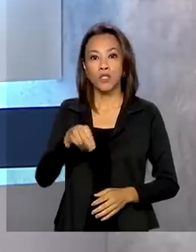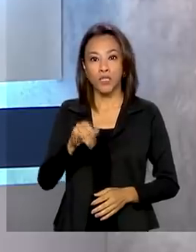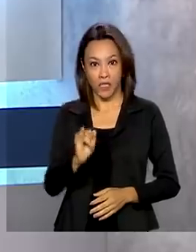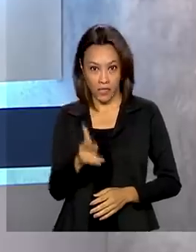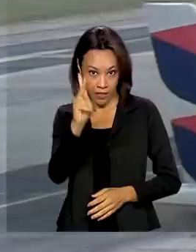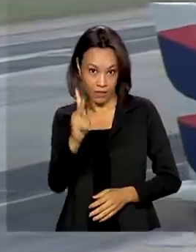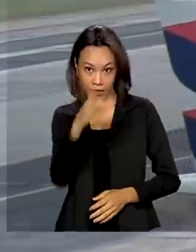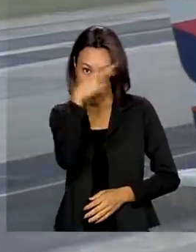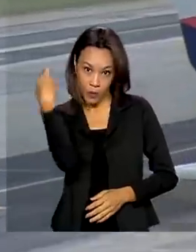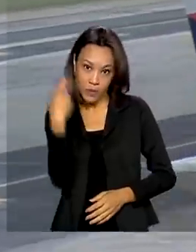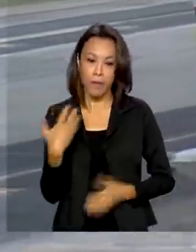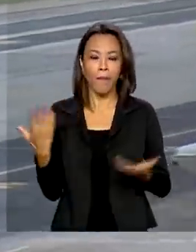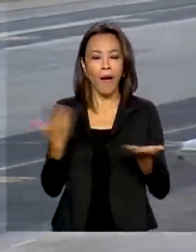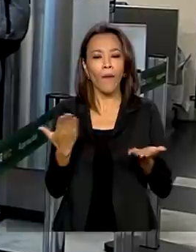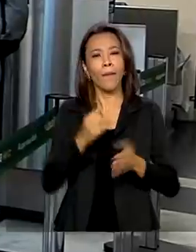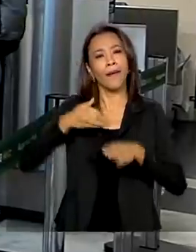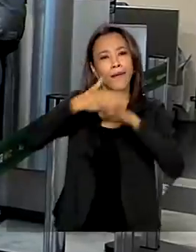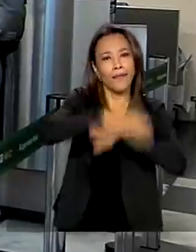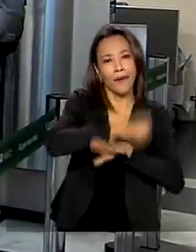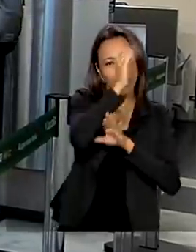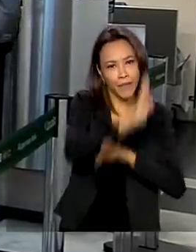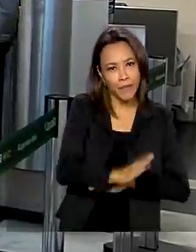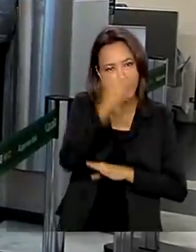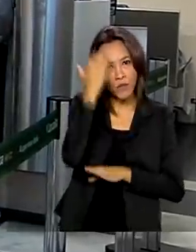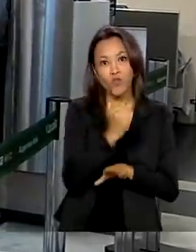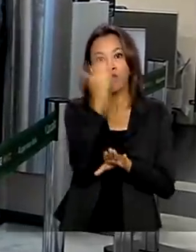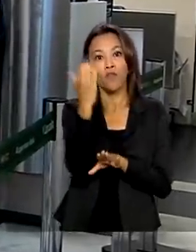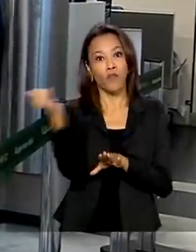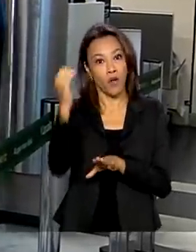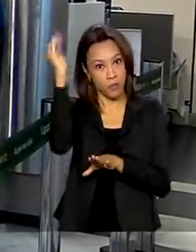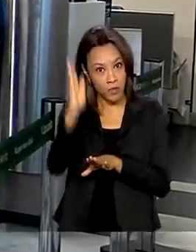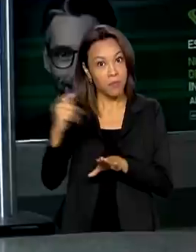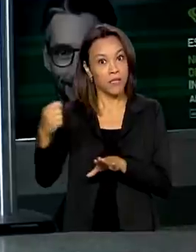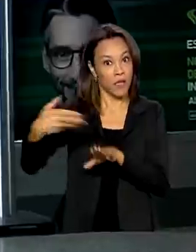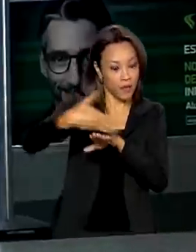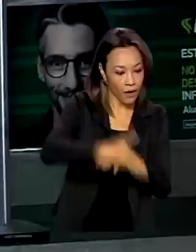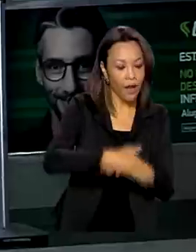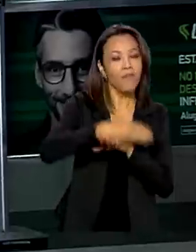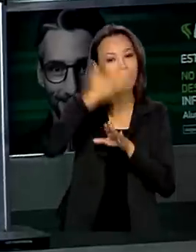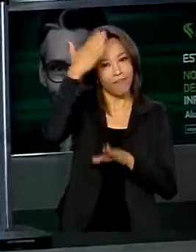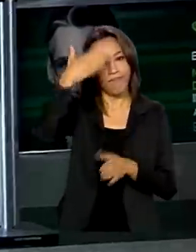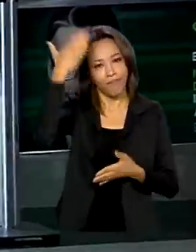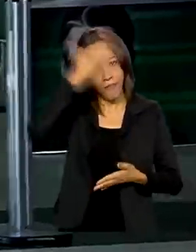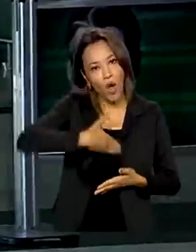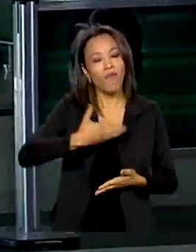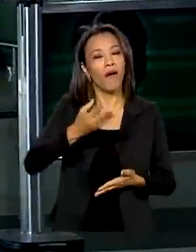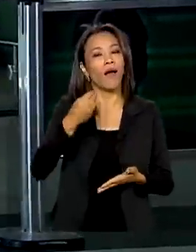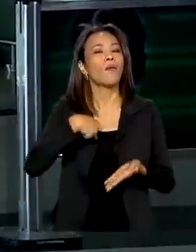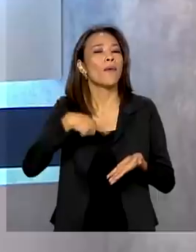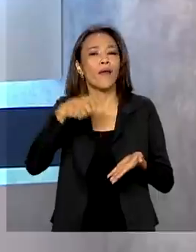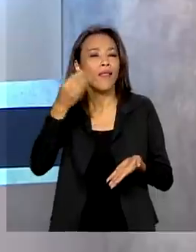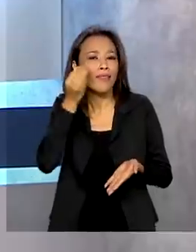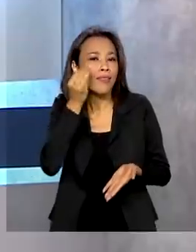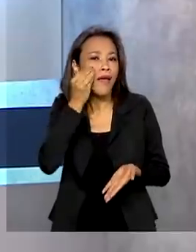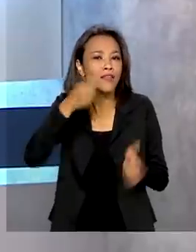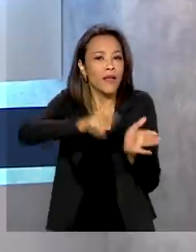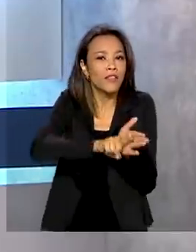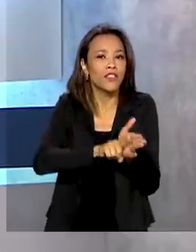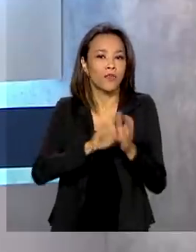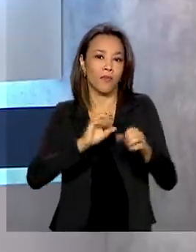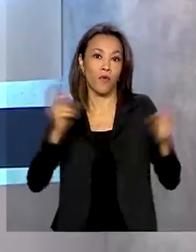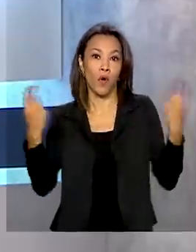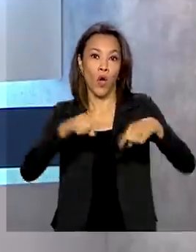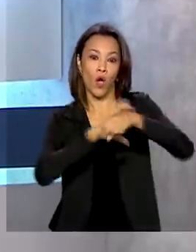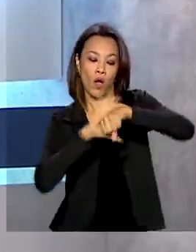para entrar no Brasil, viajantes vindos do exterior devem apresentar teste negativo para Covid-19. Presidente